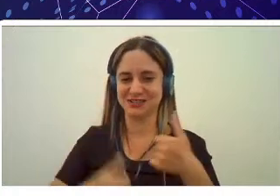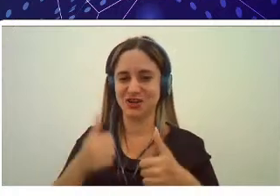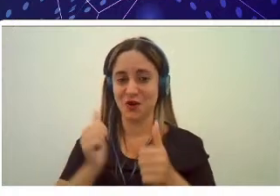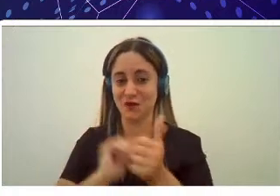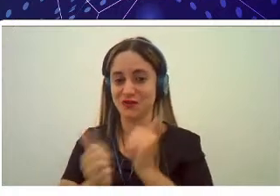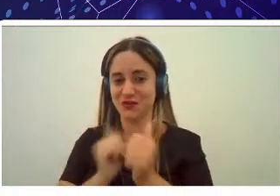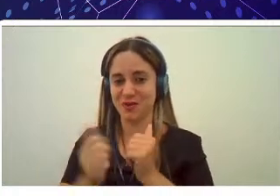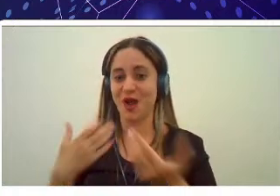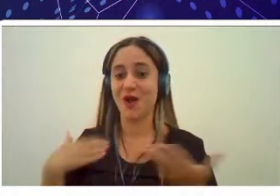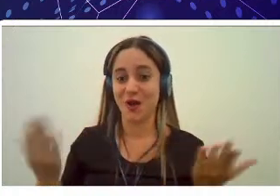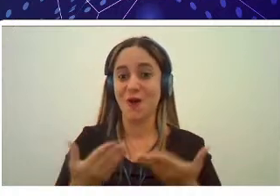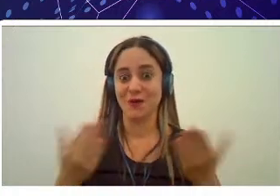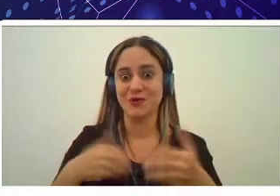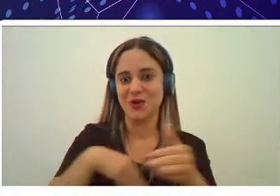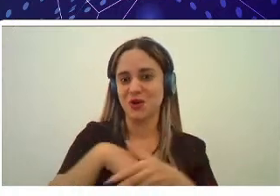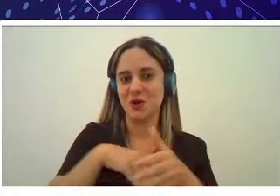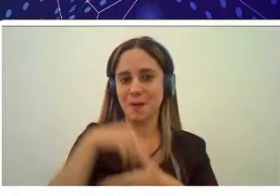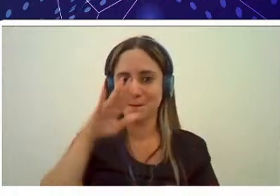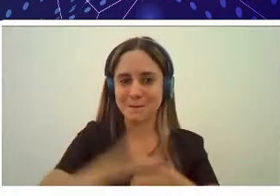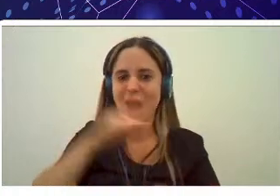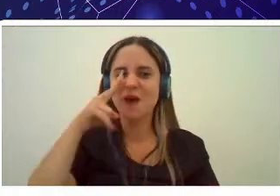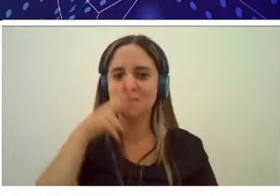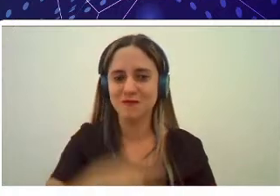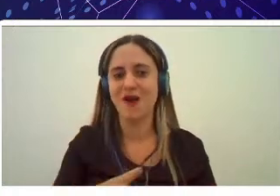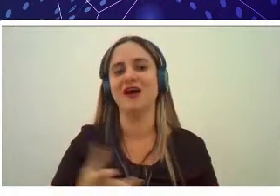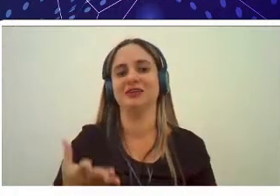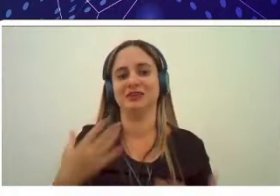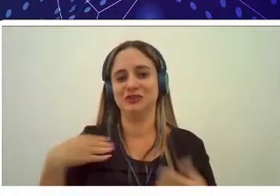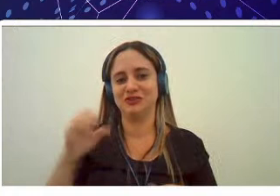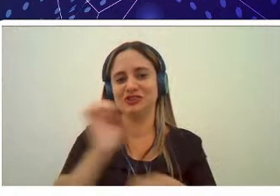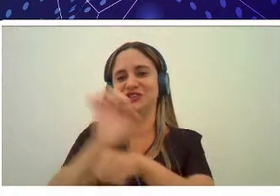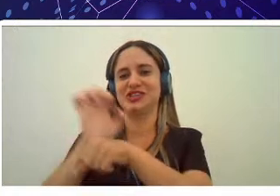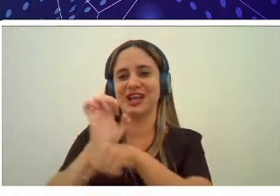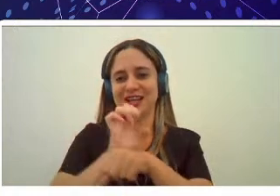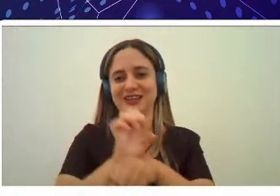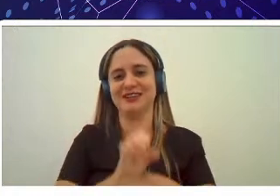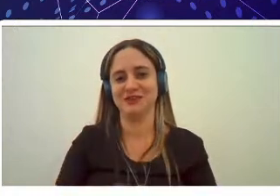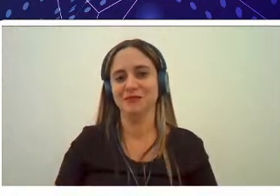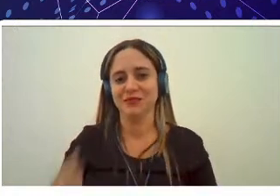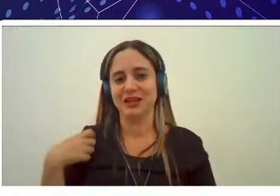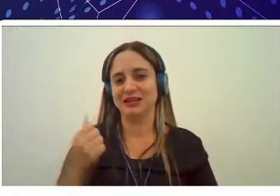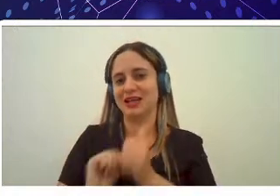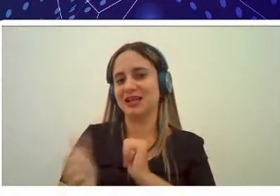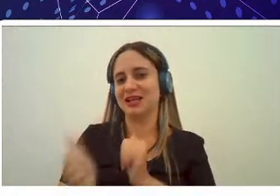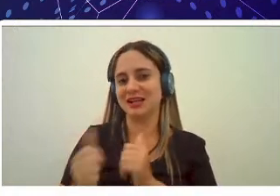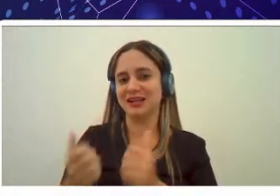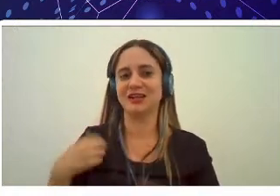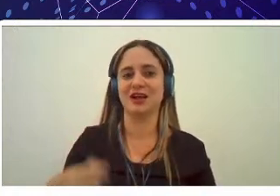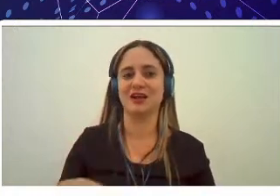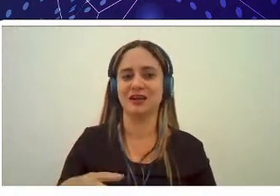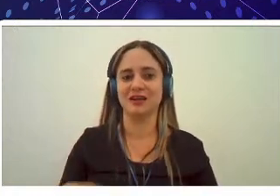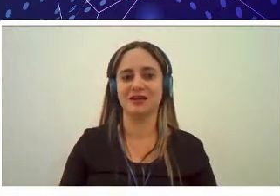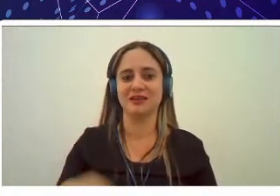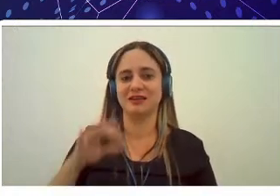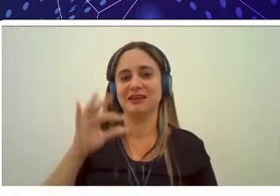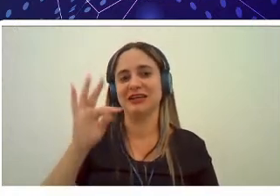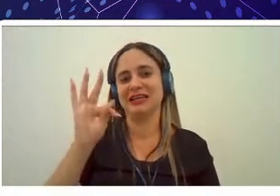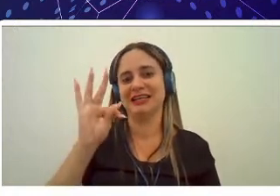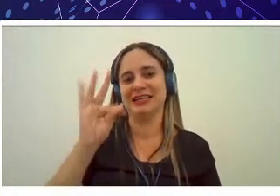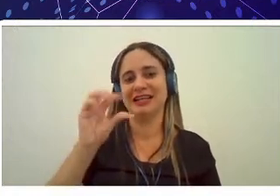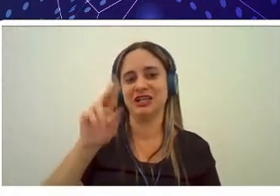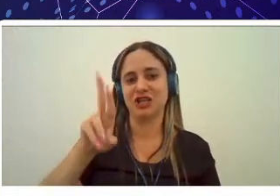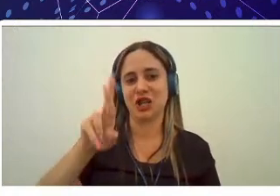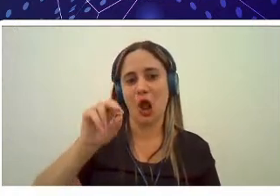hoje nós temos o time mais um dos mais fortes aí sem dúvida do estado aí das atléticas universitárias que é a Taurus Fisch beleza